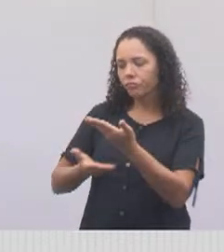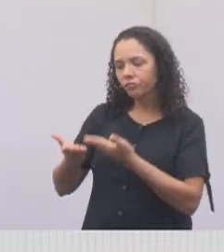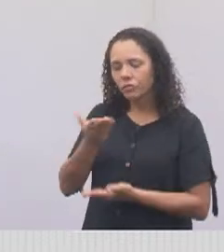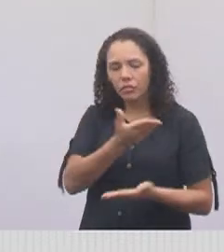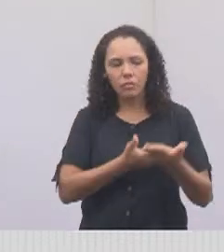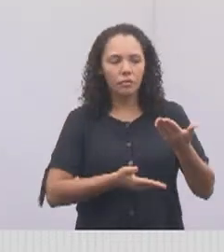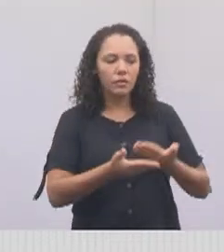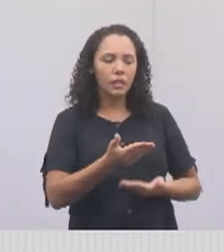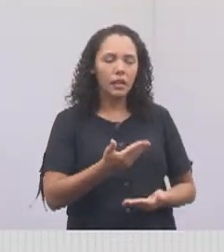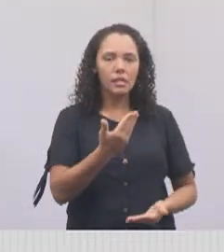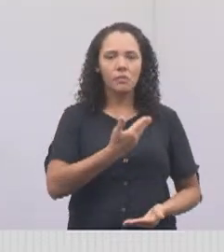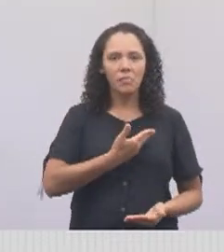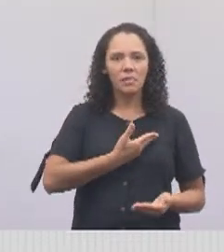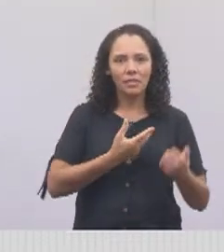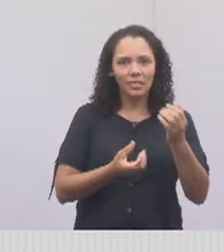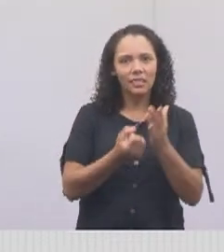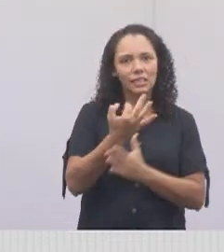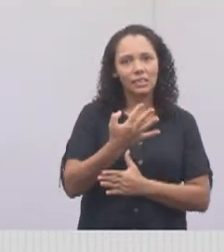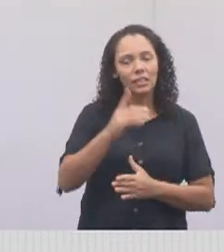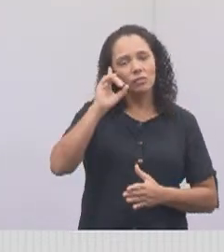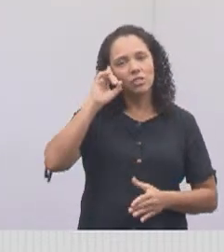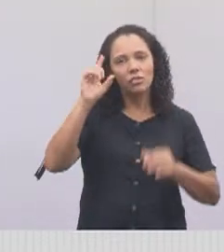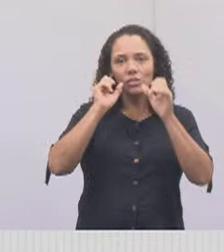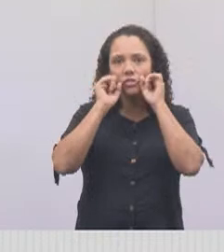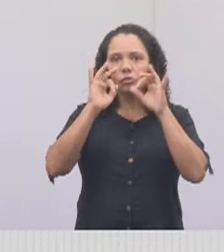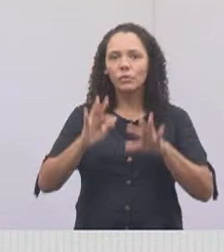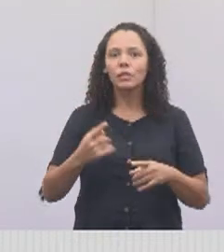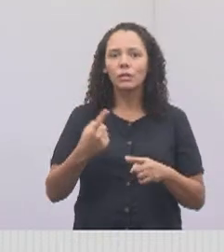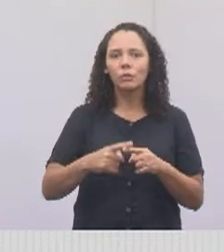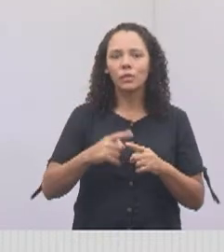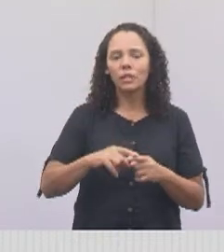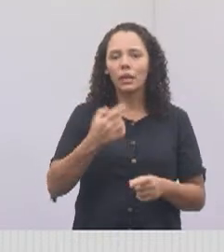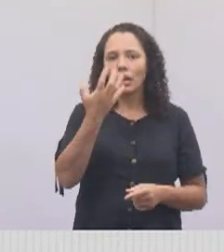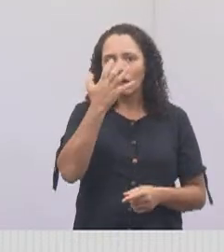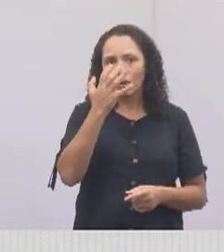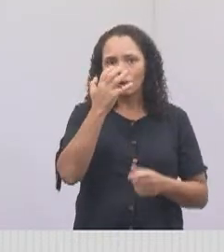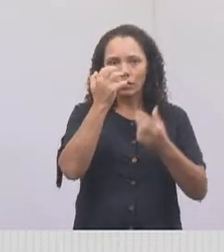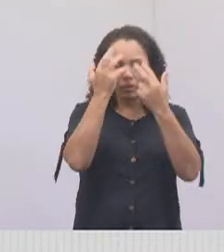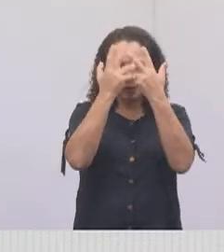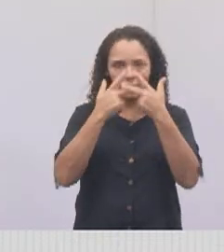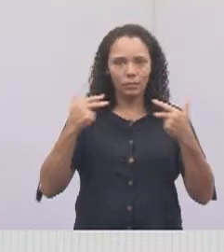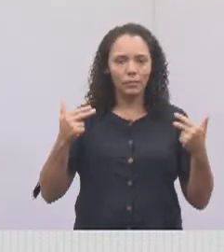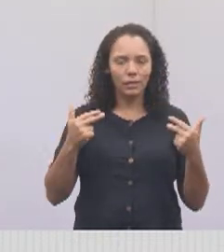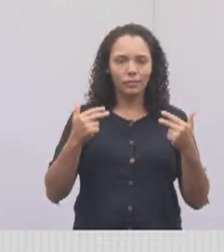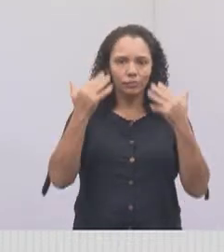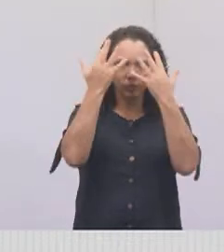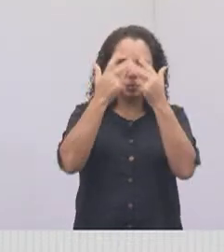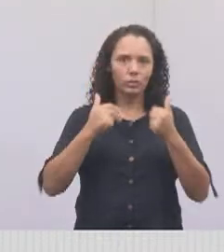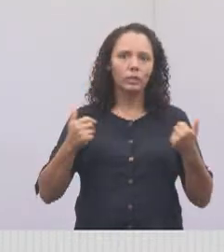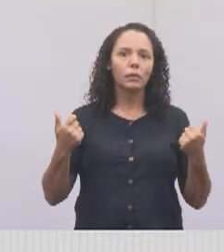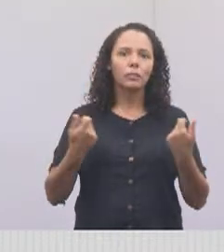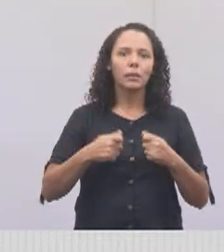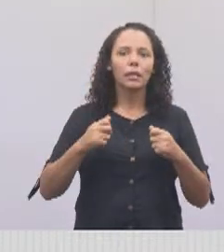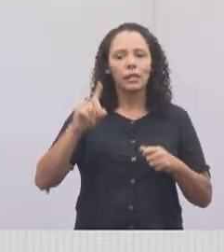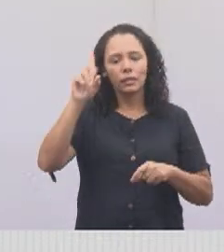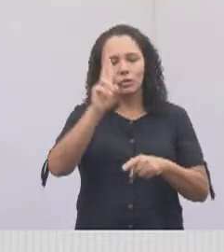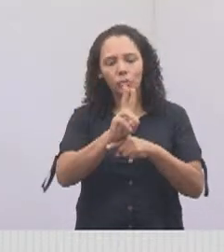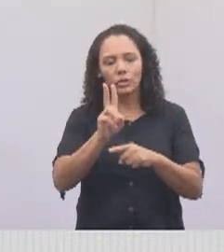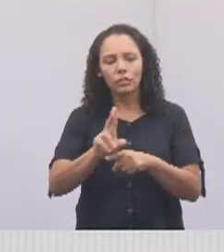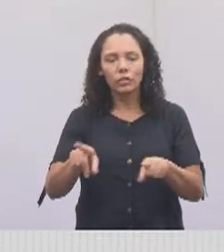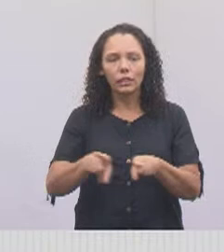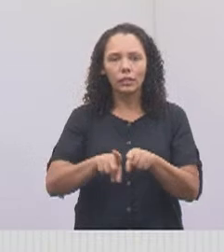animais, e um dia de bênçãos, porque os nossos animais também merecem a proteção de Deus, tá? Próximo slide, por favor.